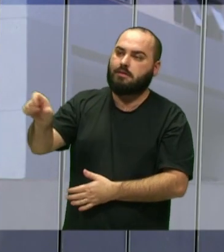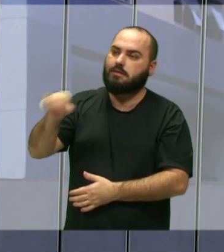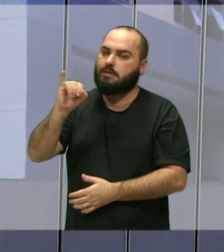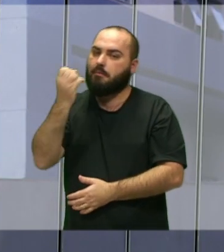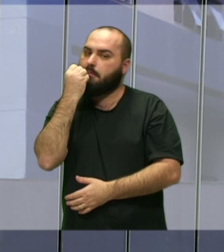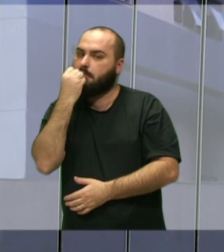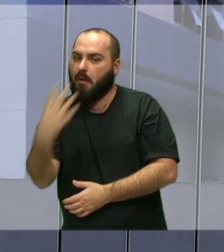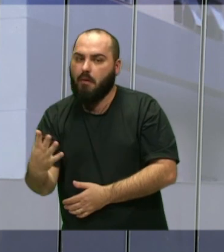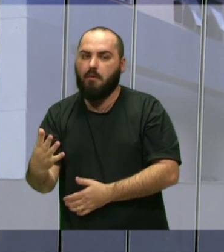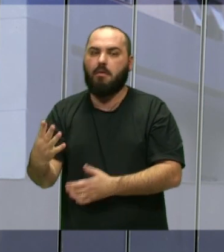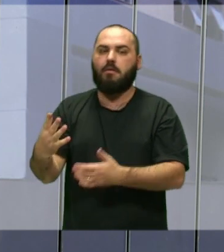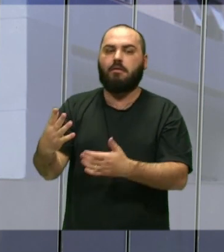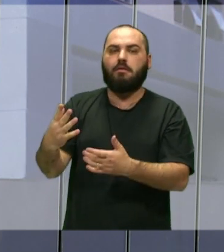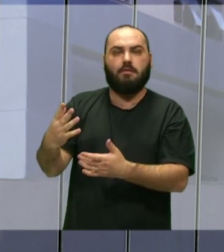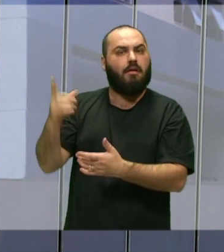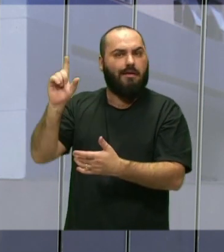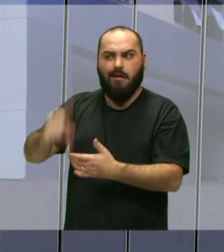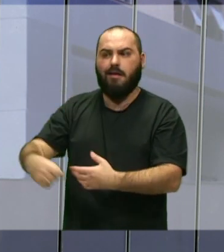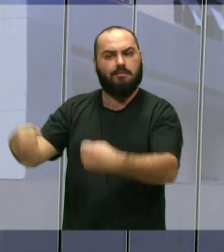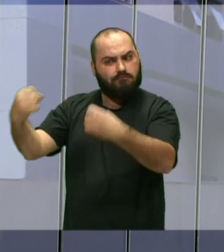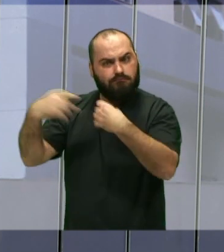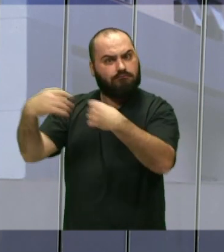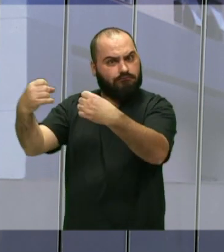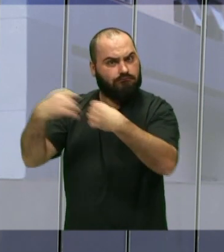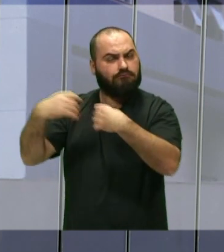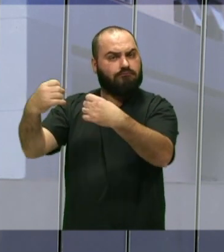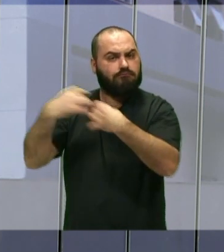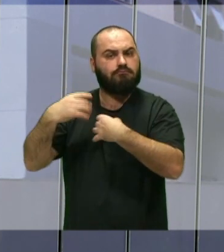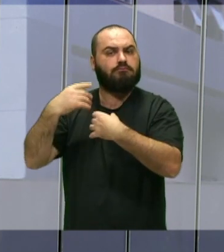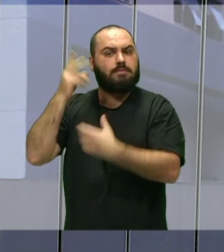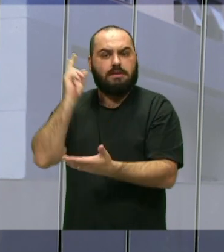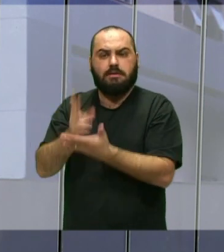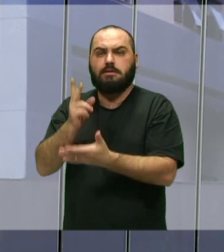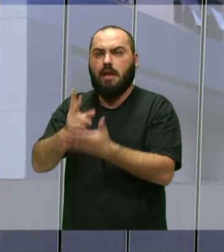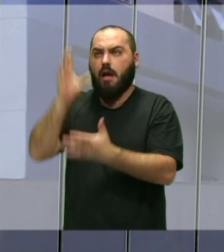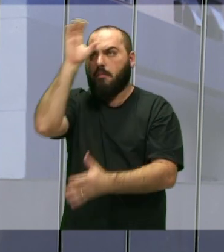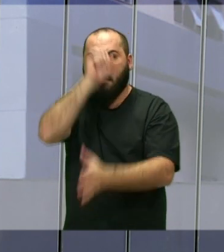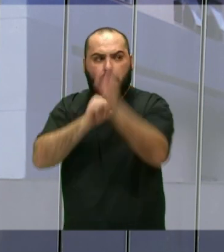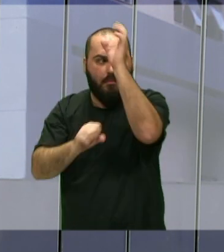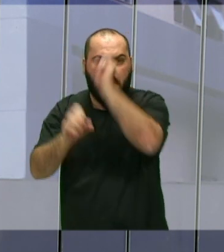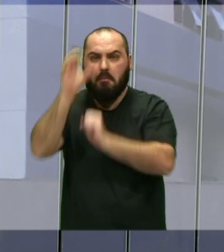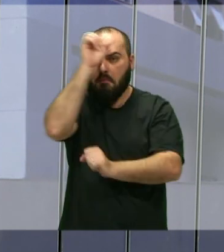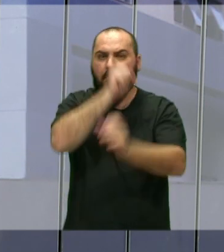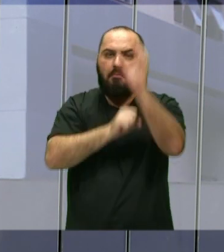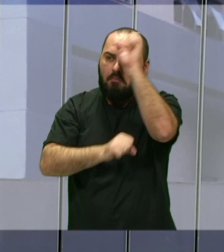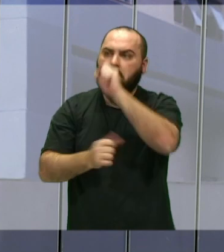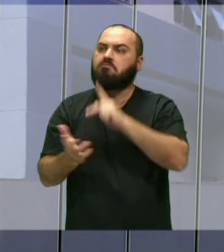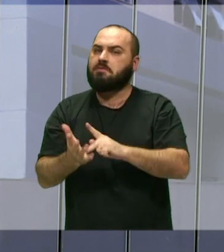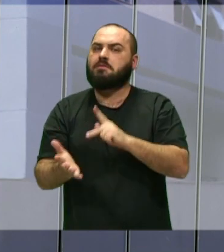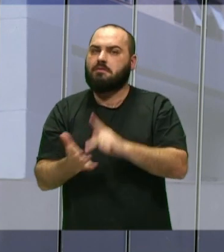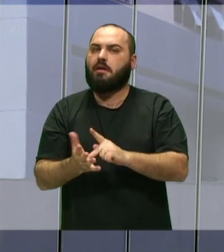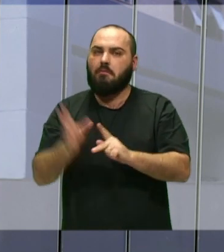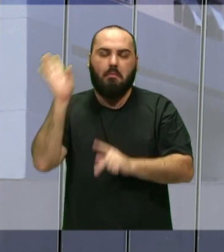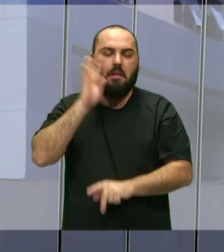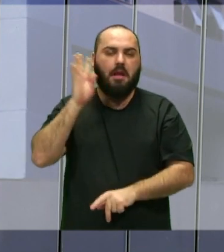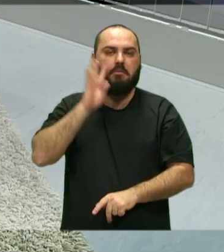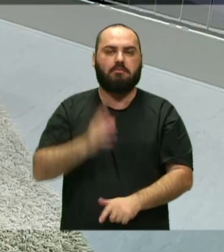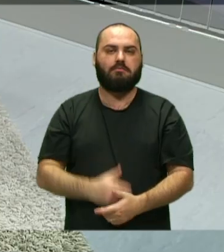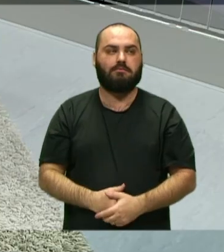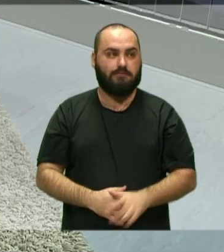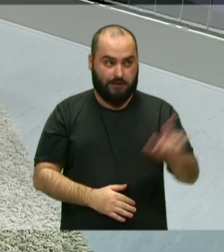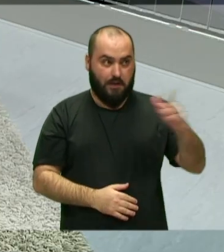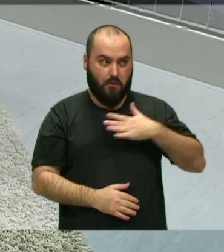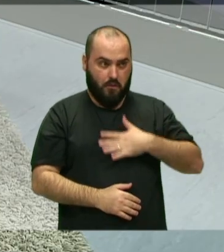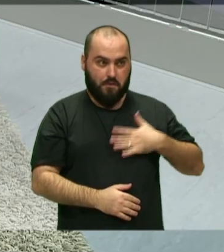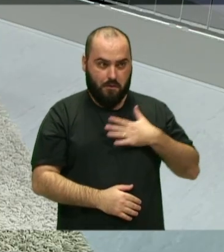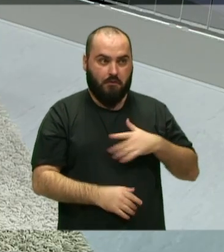é educativa, principalmente, porque sempre aprendemos coisas e tal, então foi bem legal. Você gostou